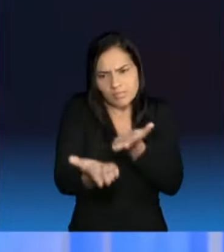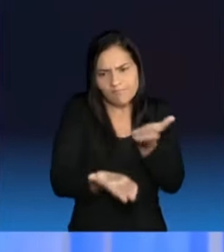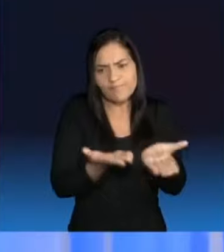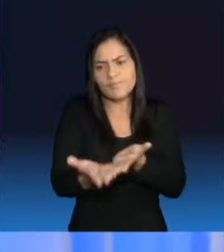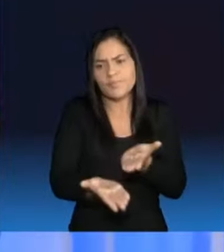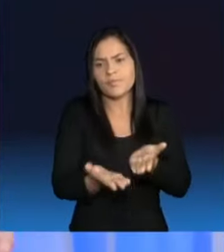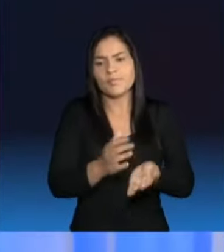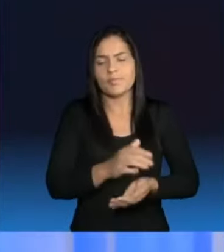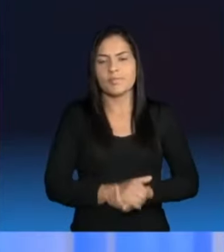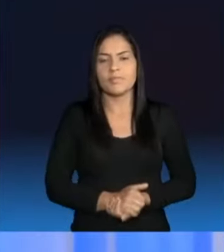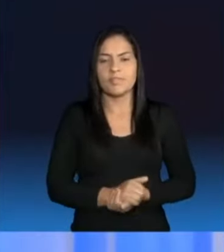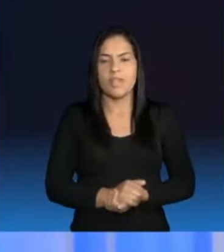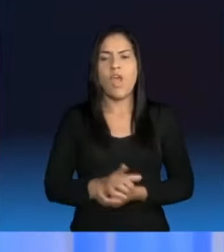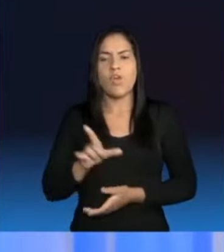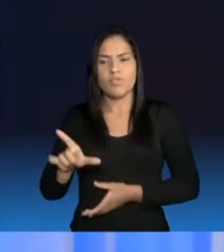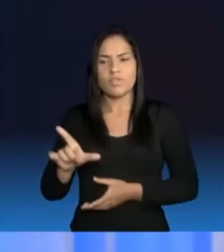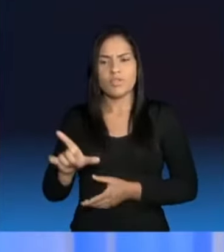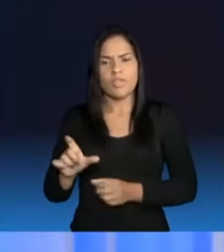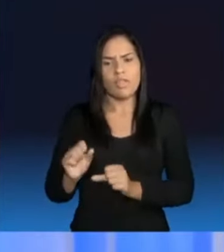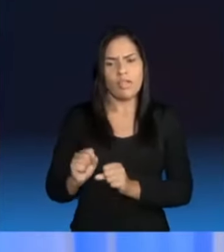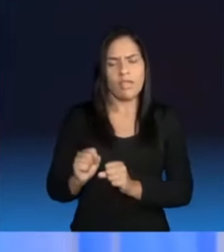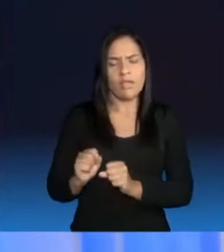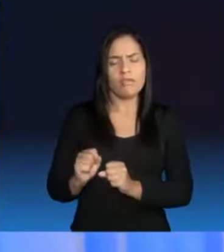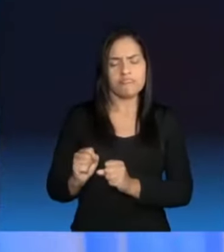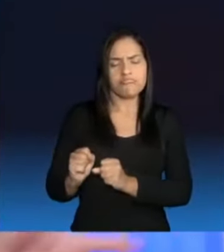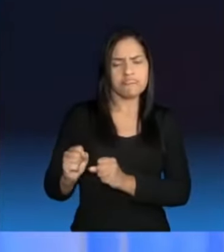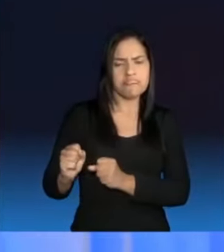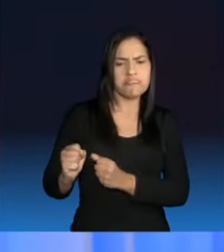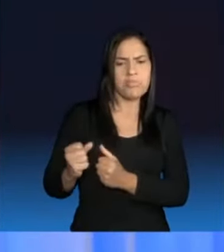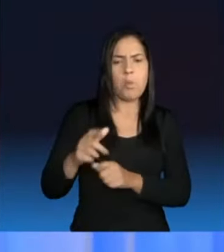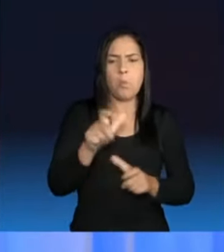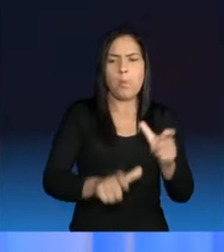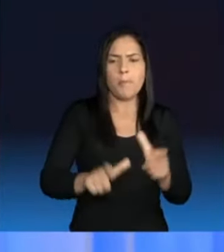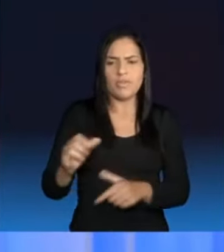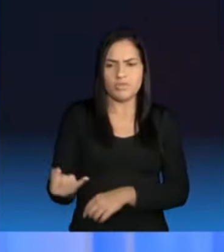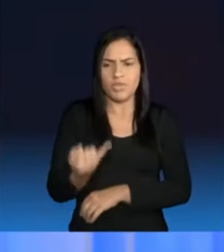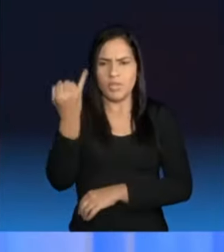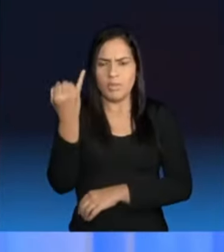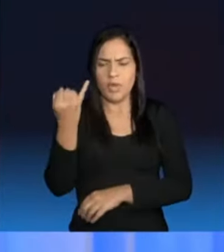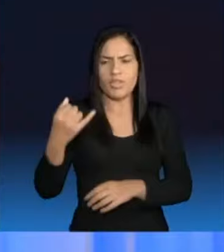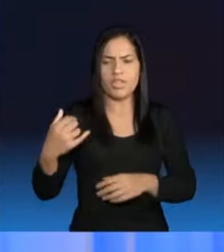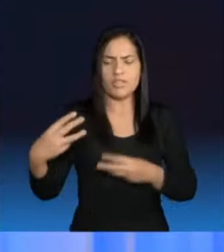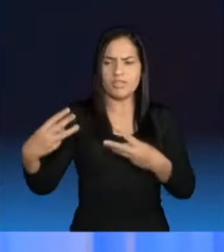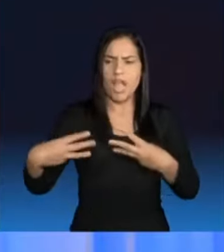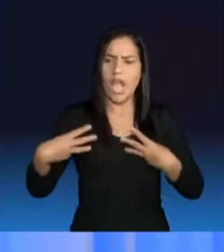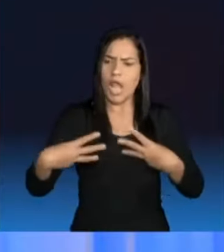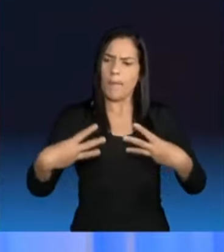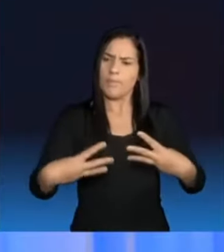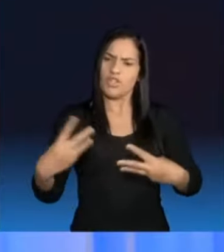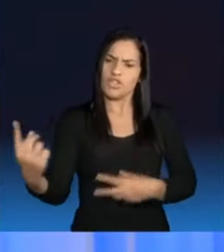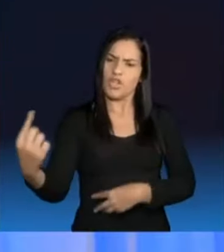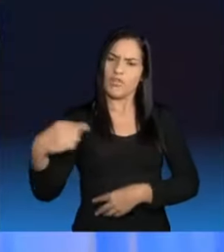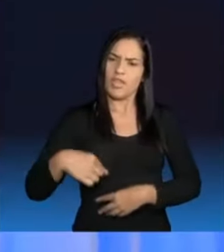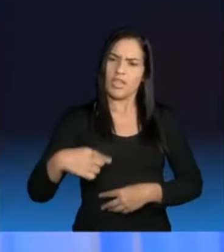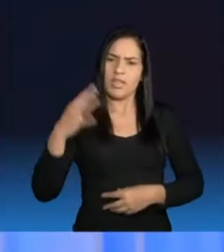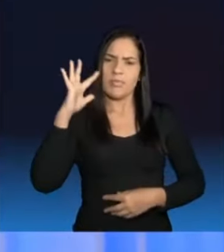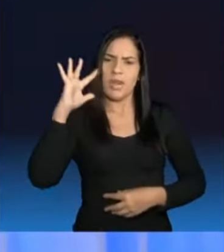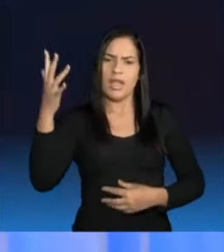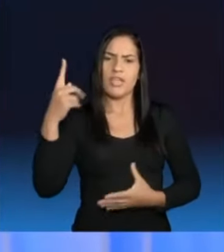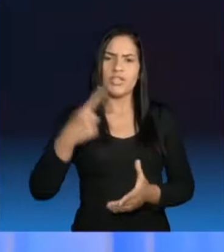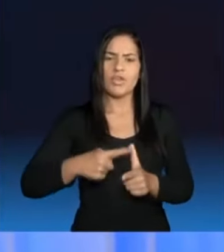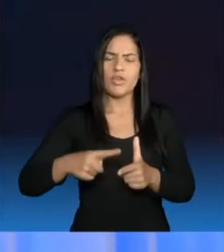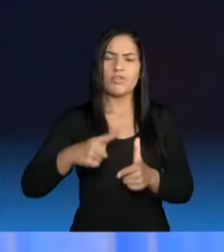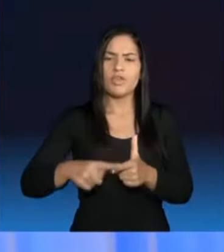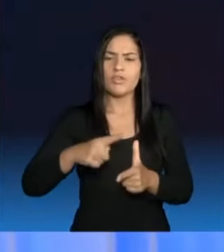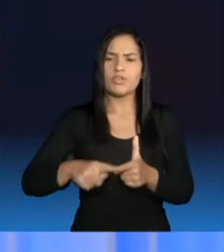Senhora, senhora que é tão forte nesse governo, vai trazer a ministra para resolver os problemas da saúde, porque agora os ministros estão tudo vindo